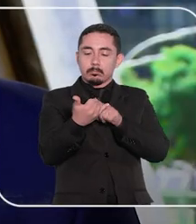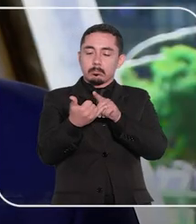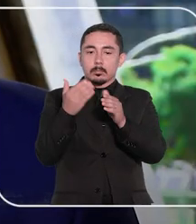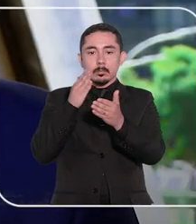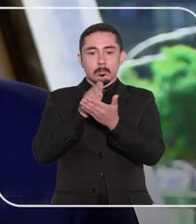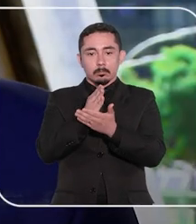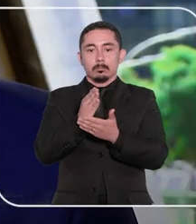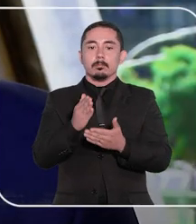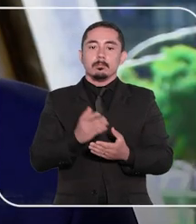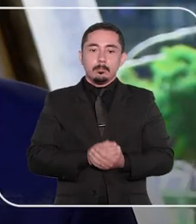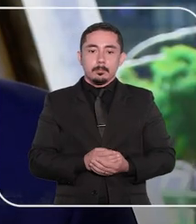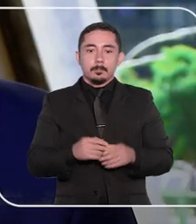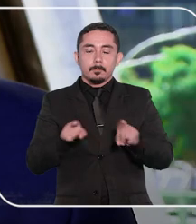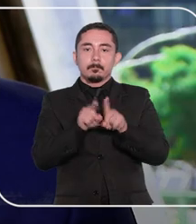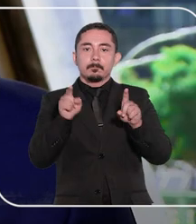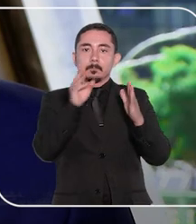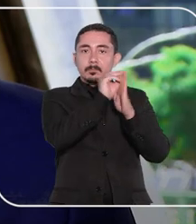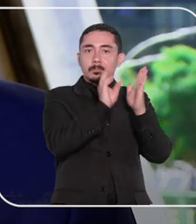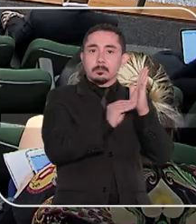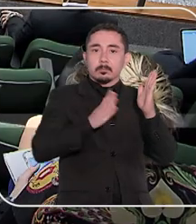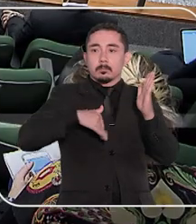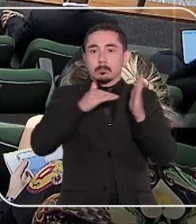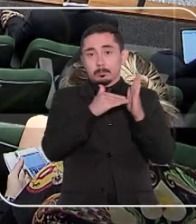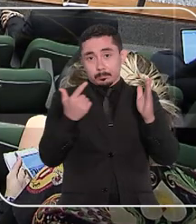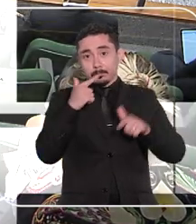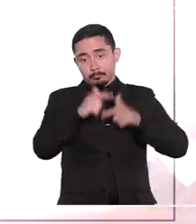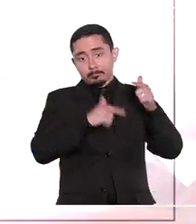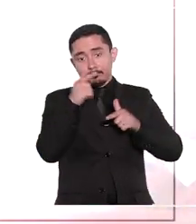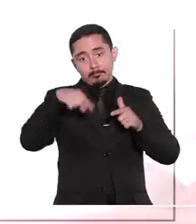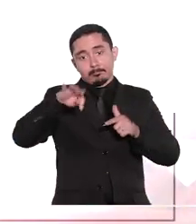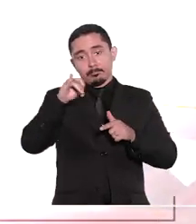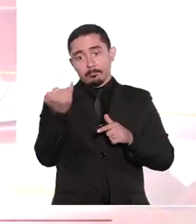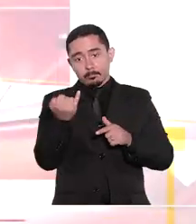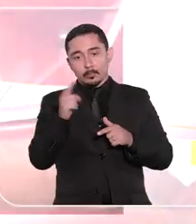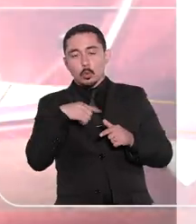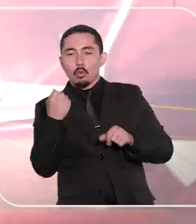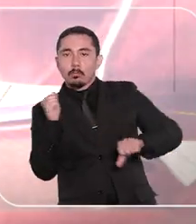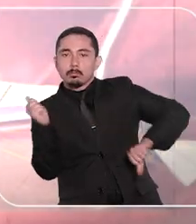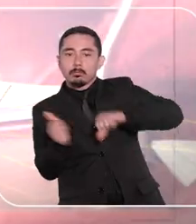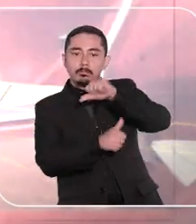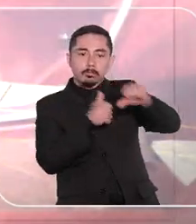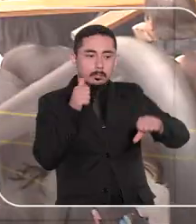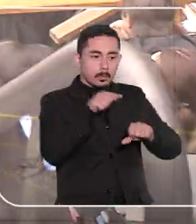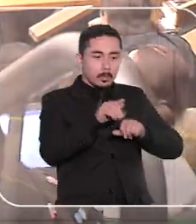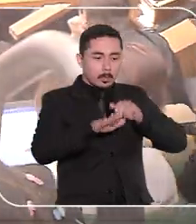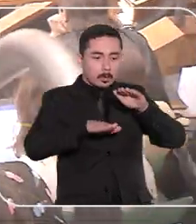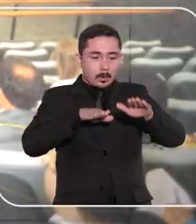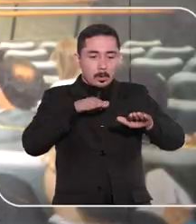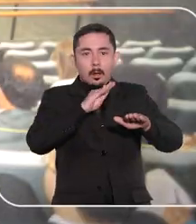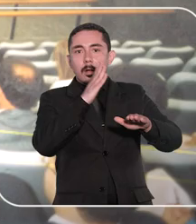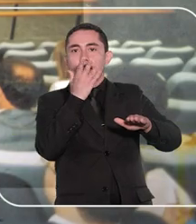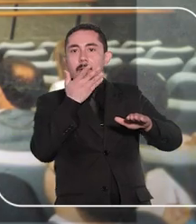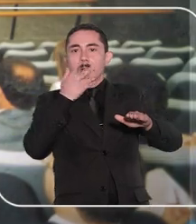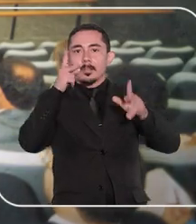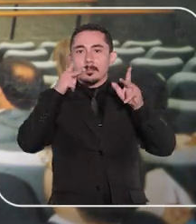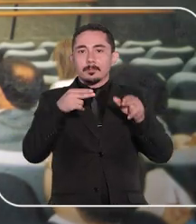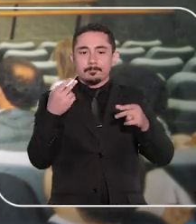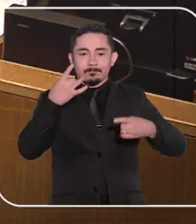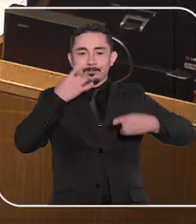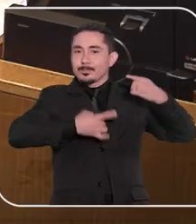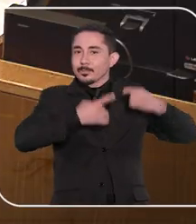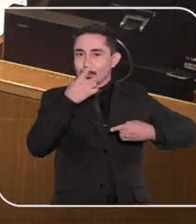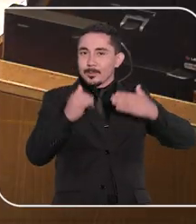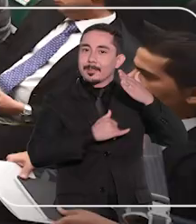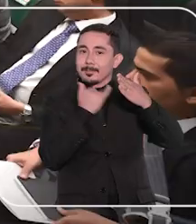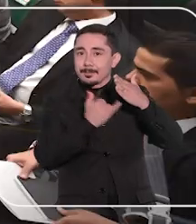implantação do processo eletrônico revolucionou toda a metodologia de trabalho do STJ. Aqui nós transformamos esse passo numa política